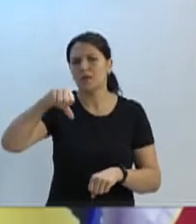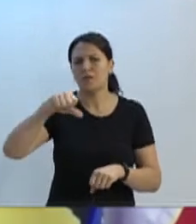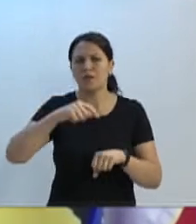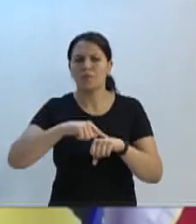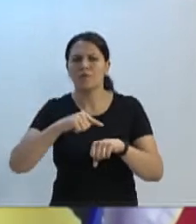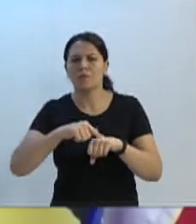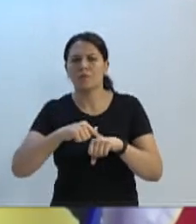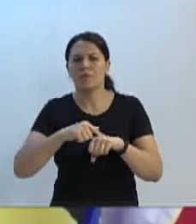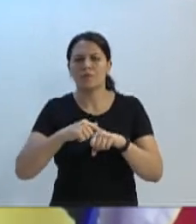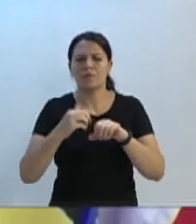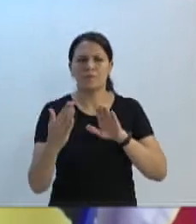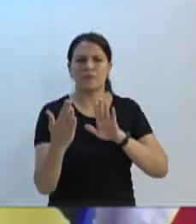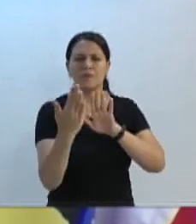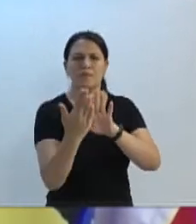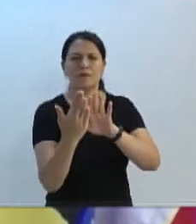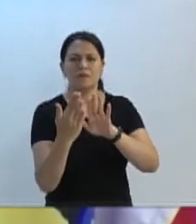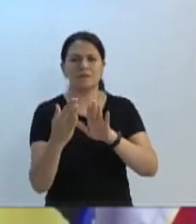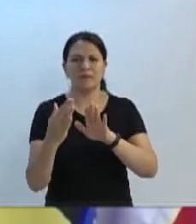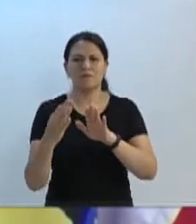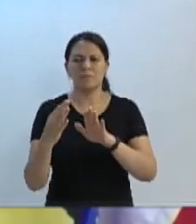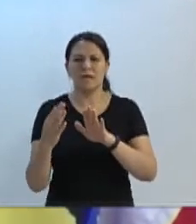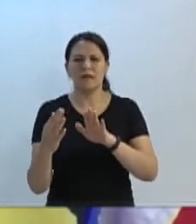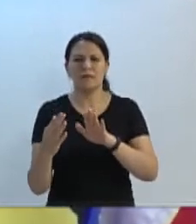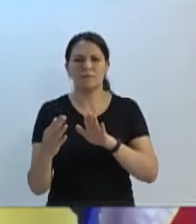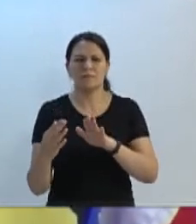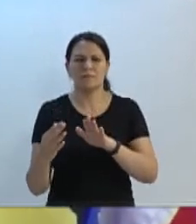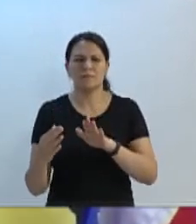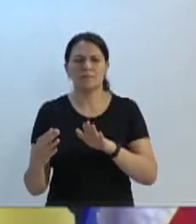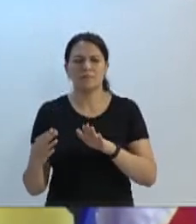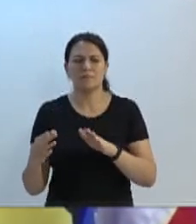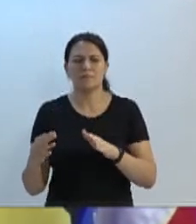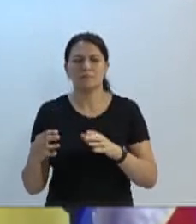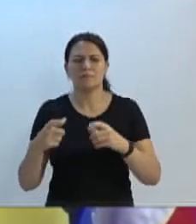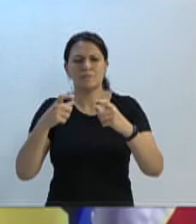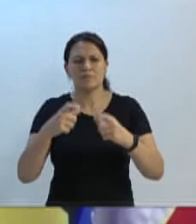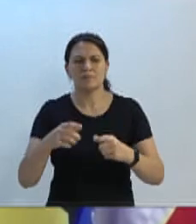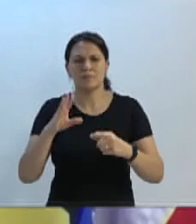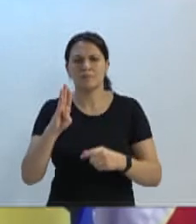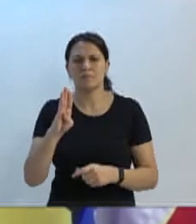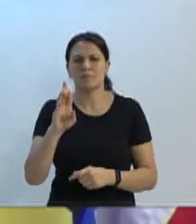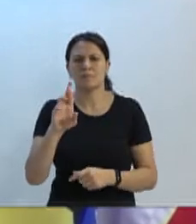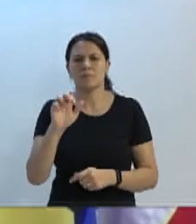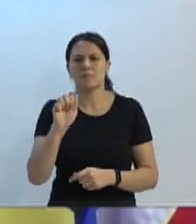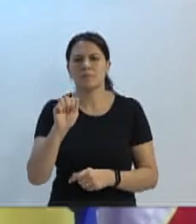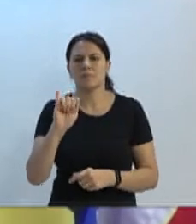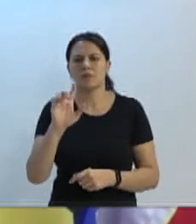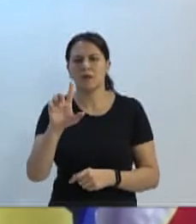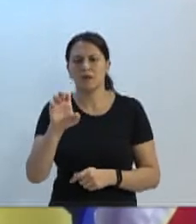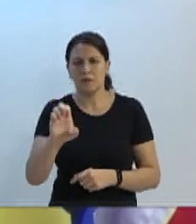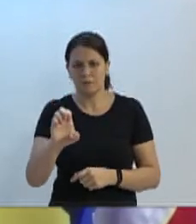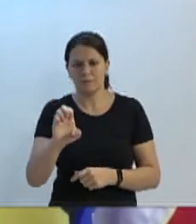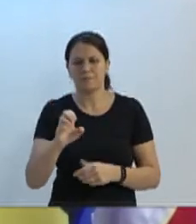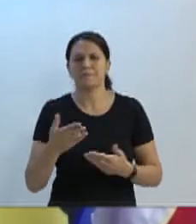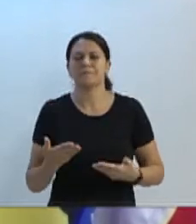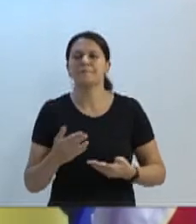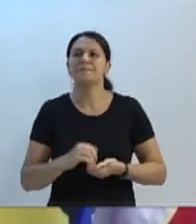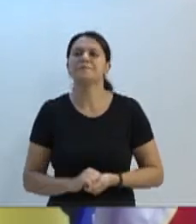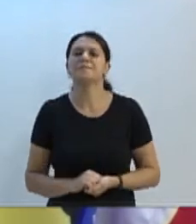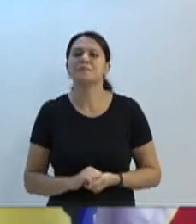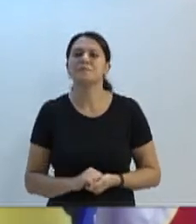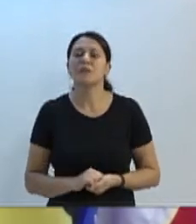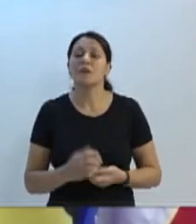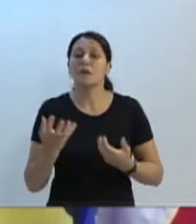do Centro Braile, será bem-vindo para participar. Para concluir aqui o meu pronunciamento, eu quero fazer um